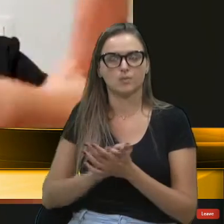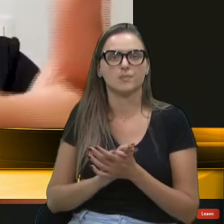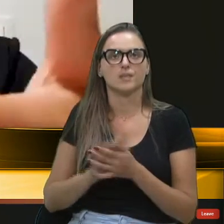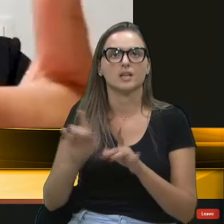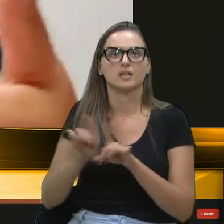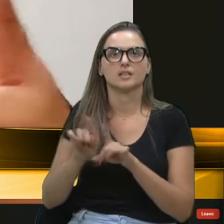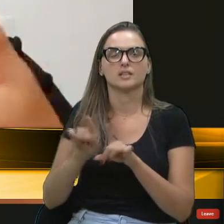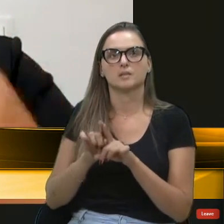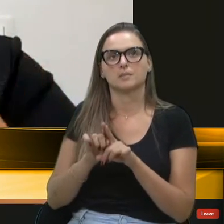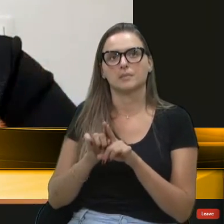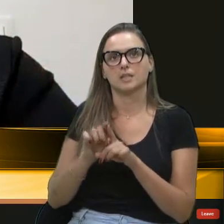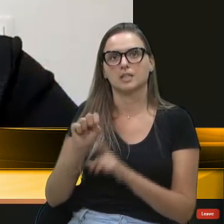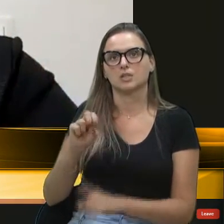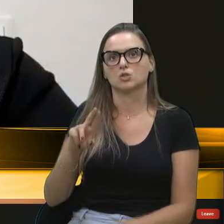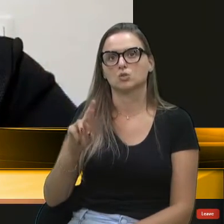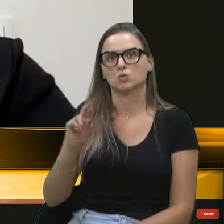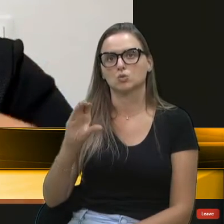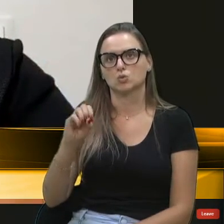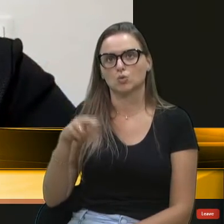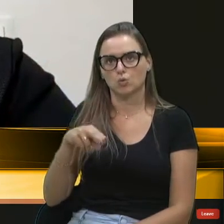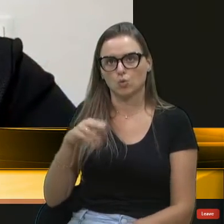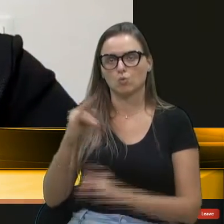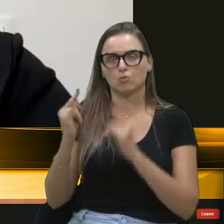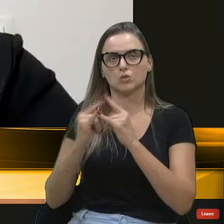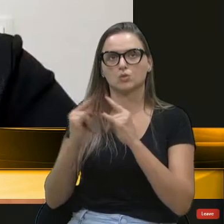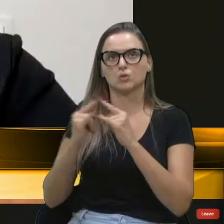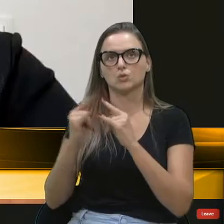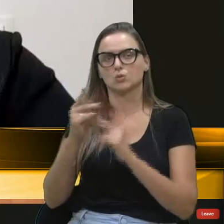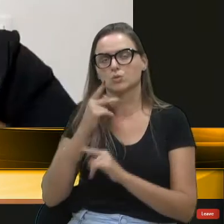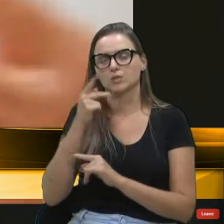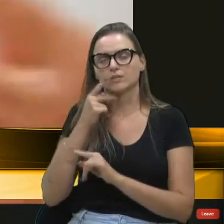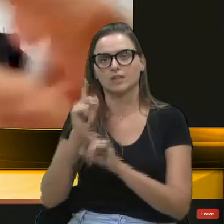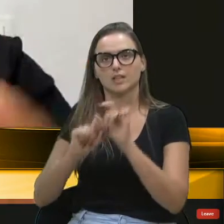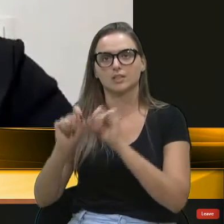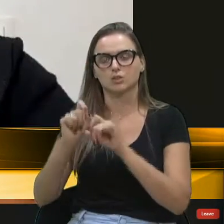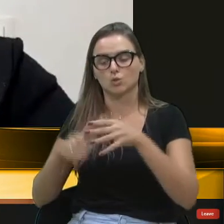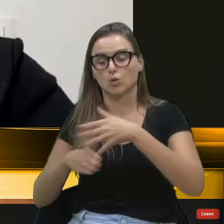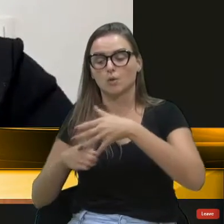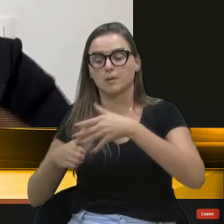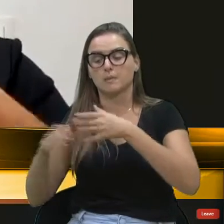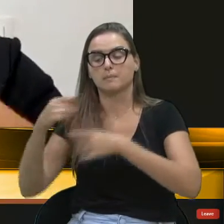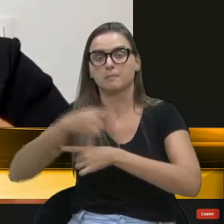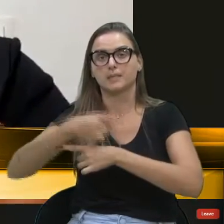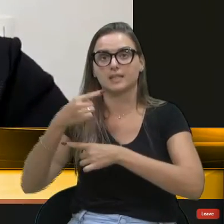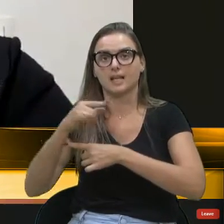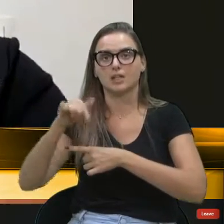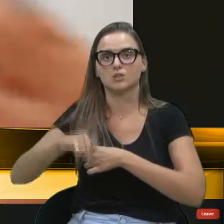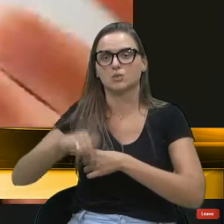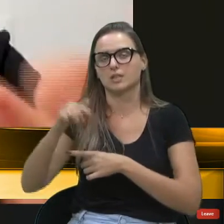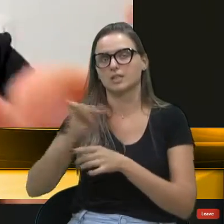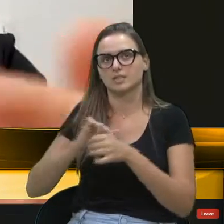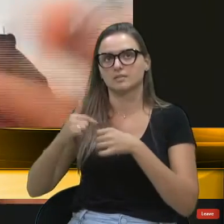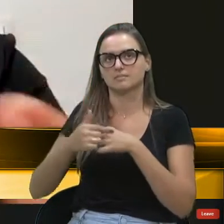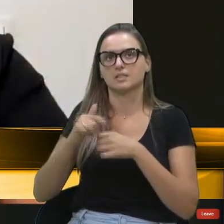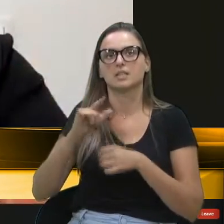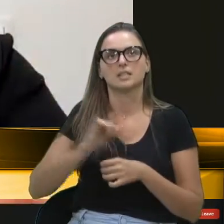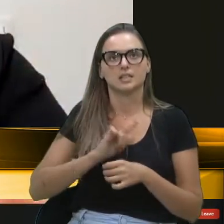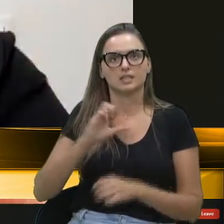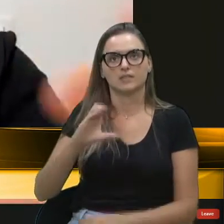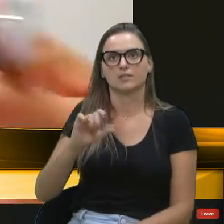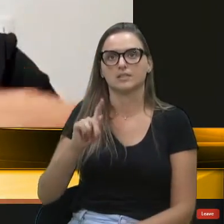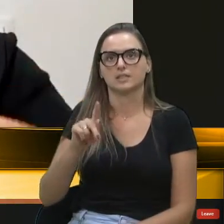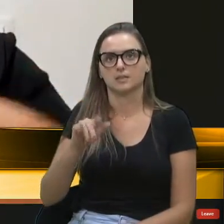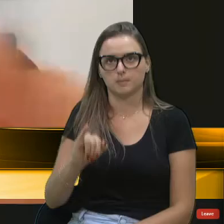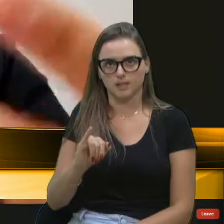a Surcom, que é uma entidade, que fala sobre a questão dos pedágios aqui da nossa região do Estado, que foi motivo de uma CPI